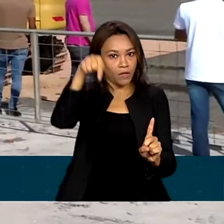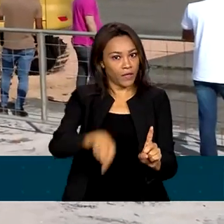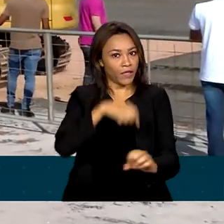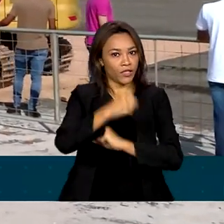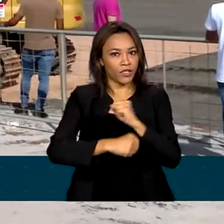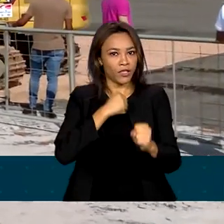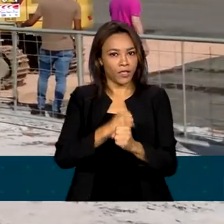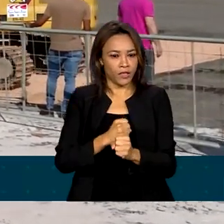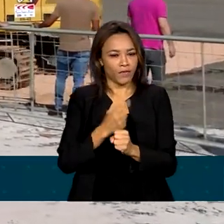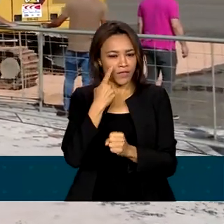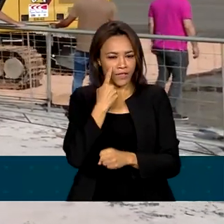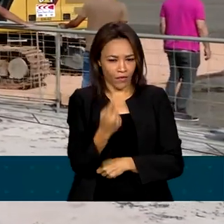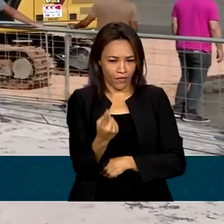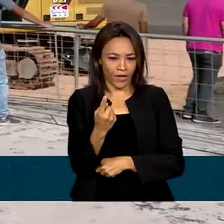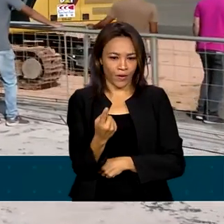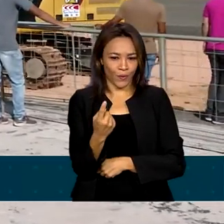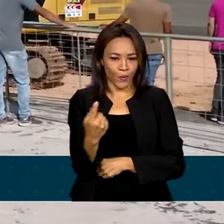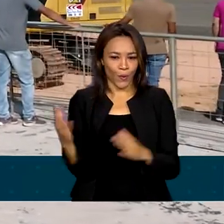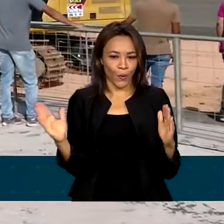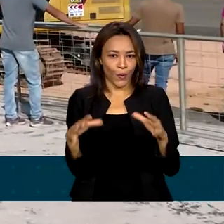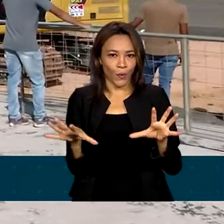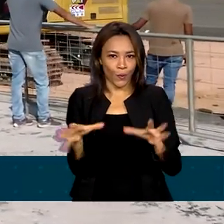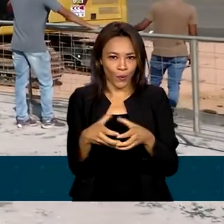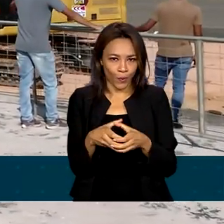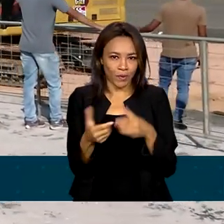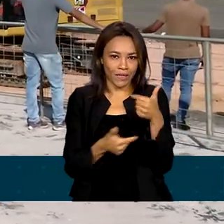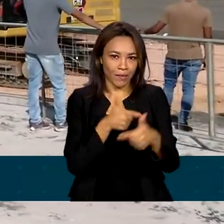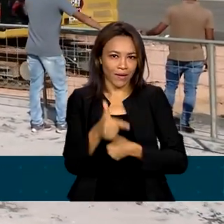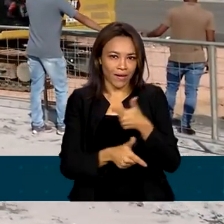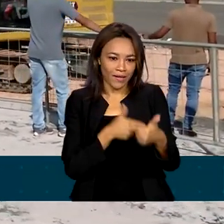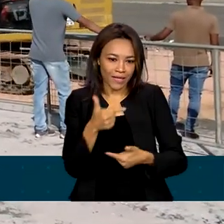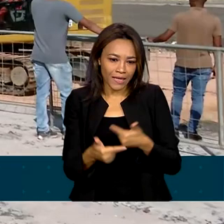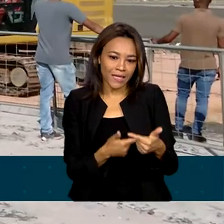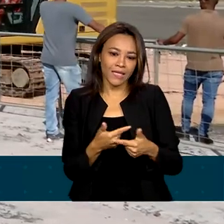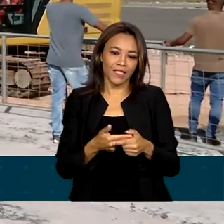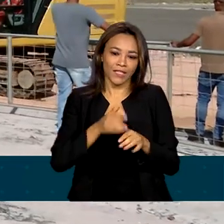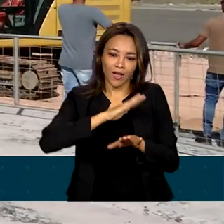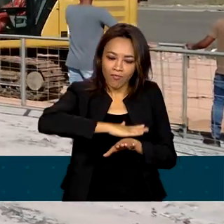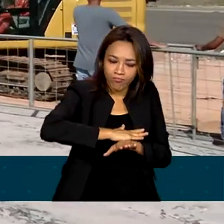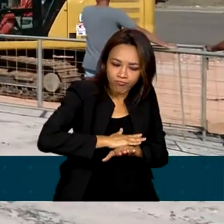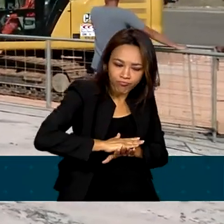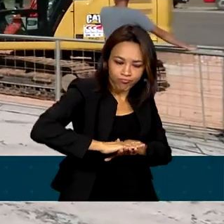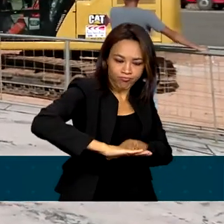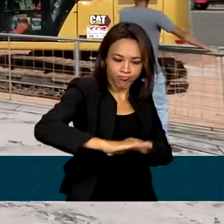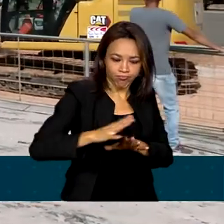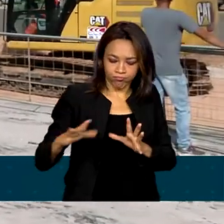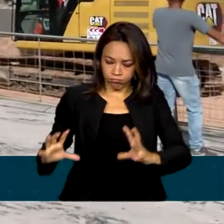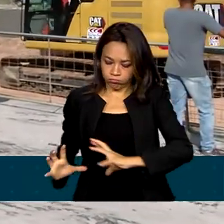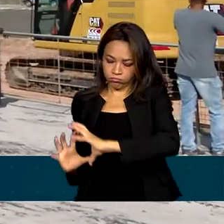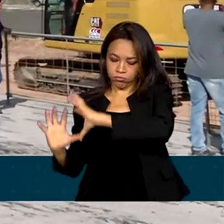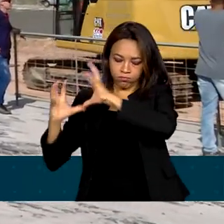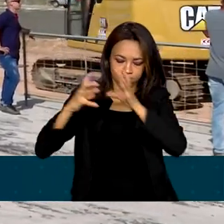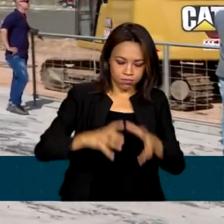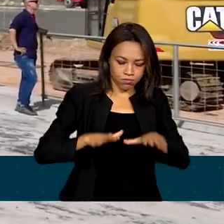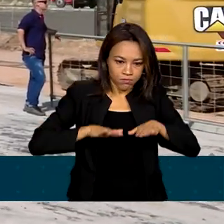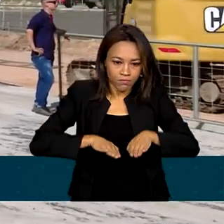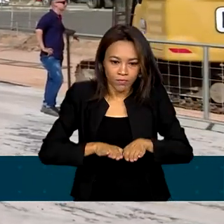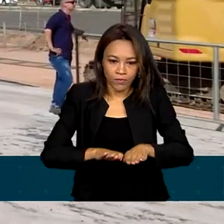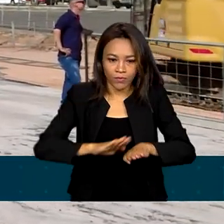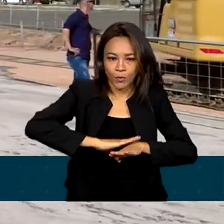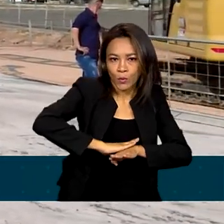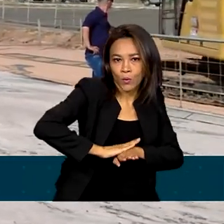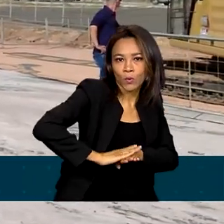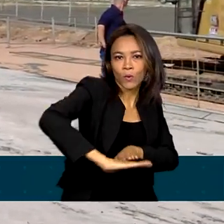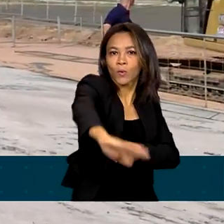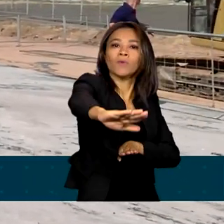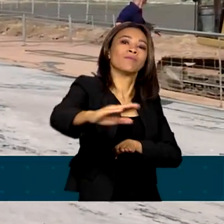vários pontos é possível ver equipes trabalhando, colocando manilhas e preparando o asfalto novo para a